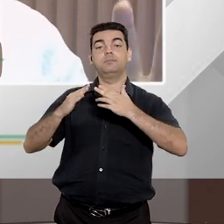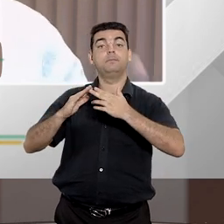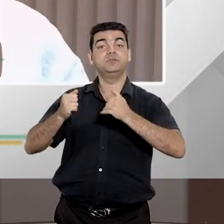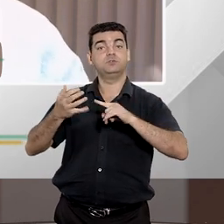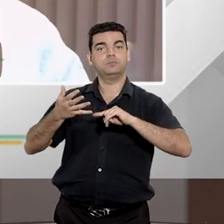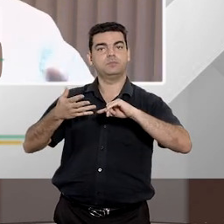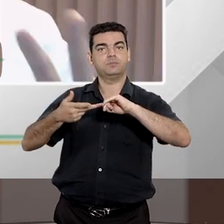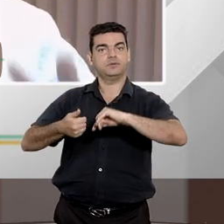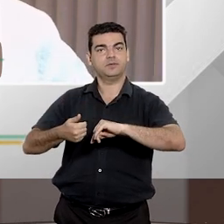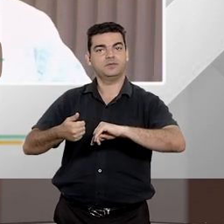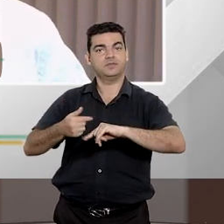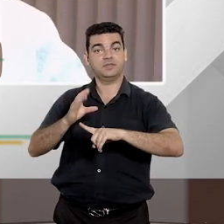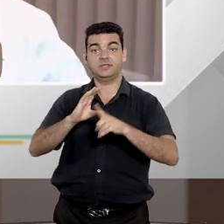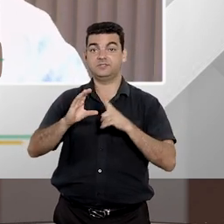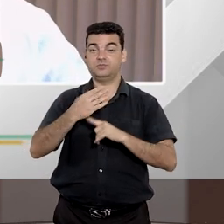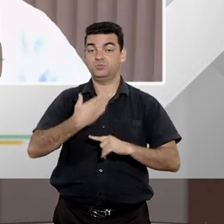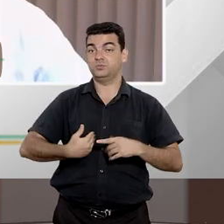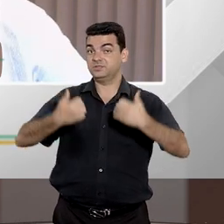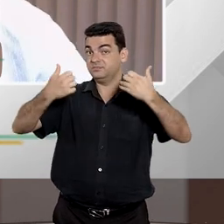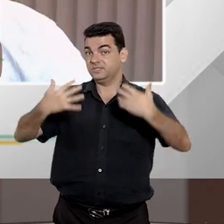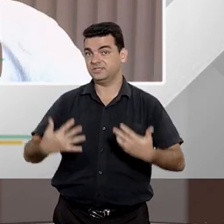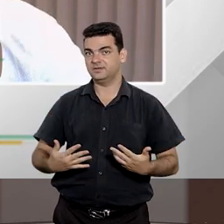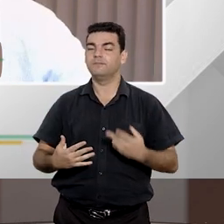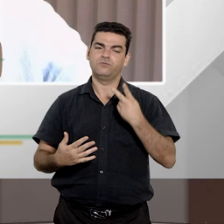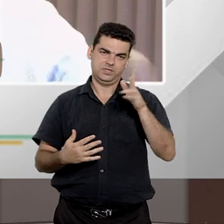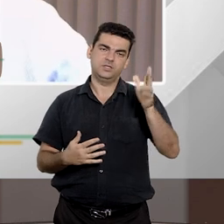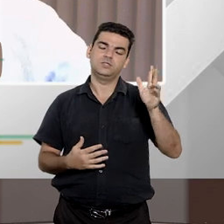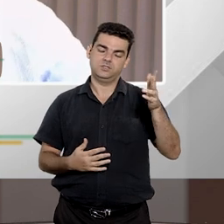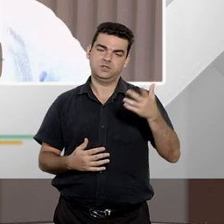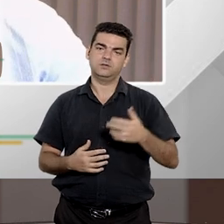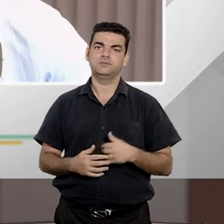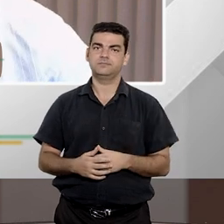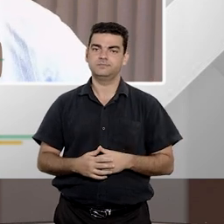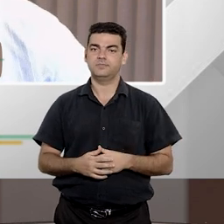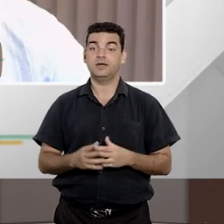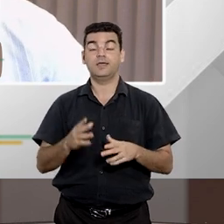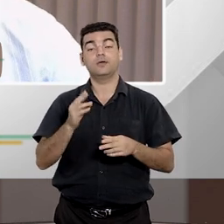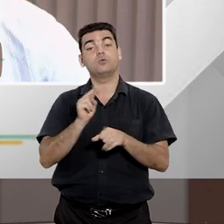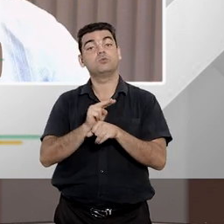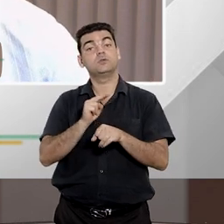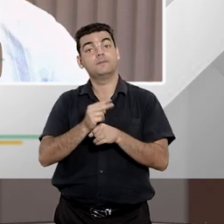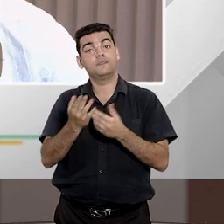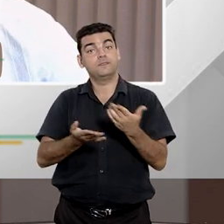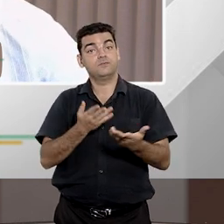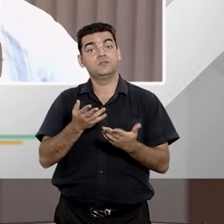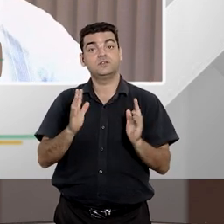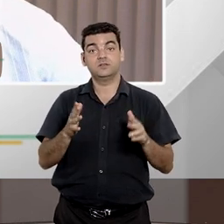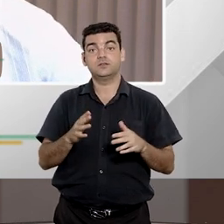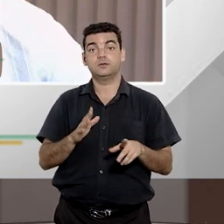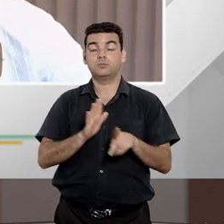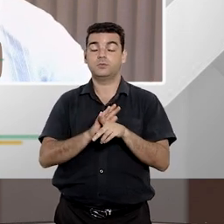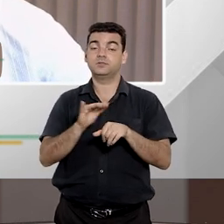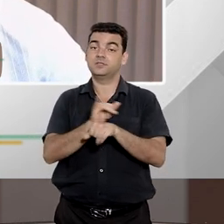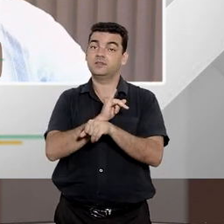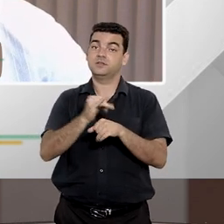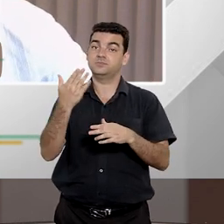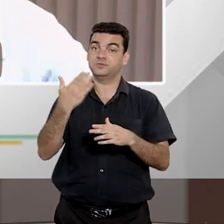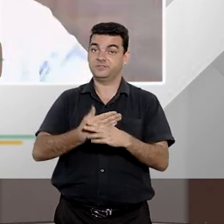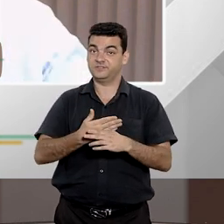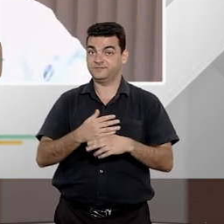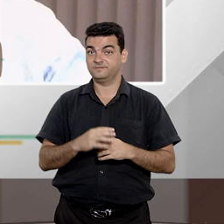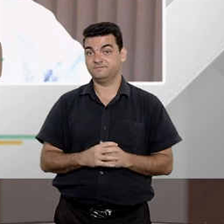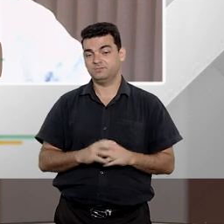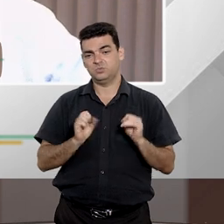pela própria ação civil pública como nós explicamos aqui diversos bens jurídicos que são protegidos por esse remédio jurídico condicional